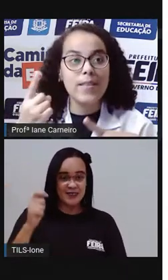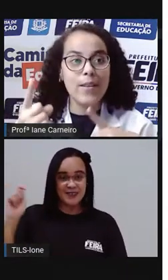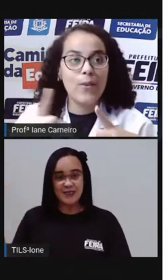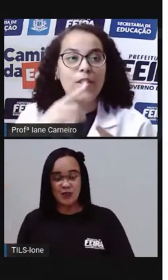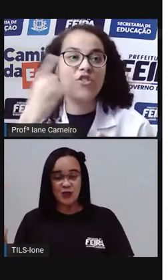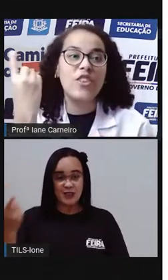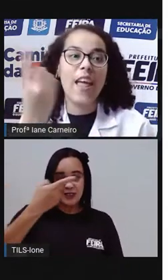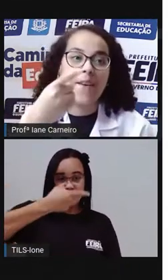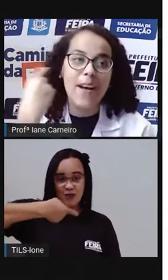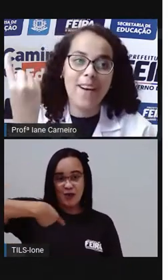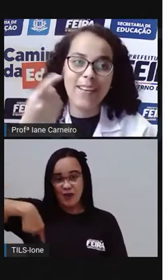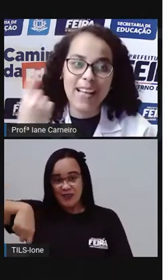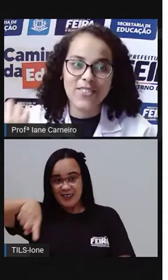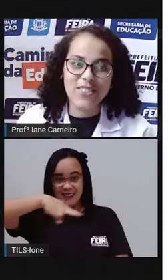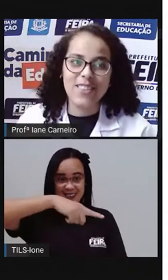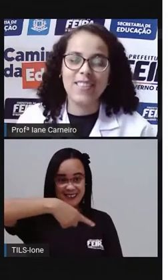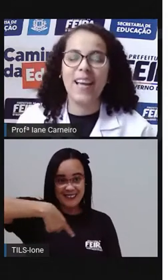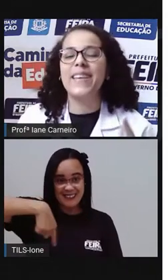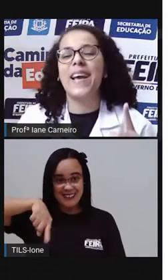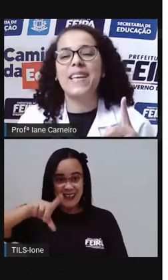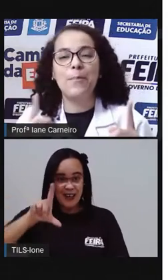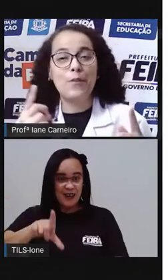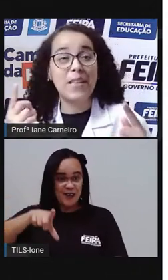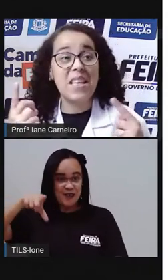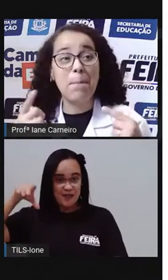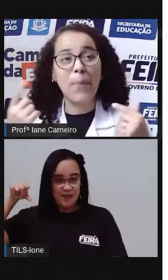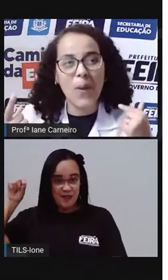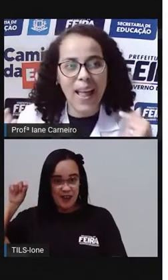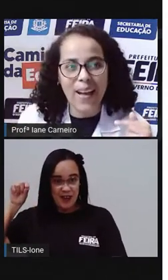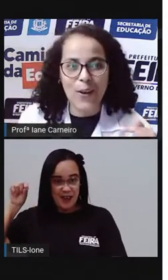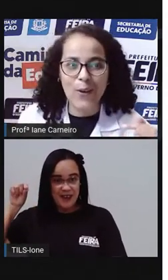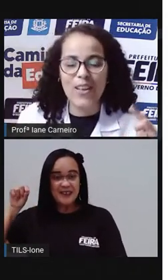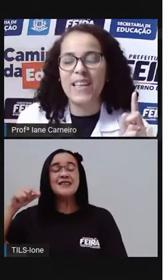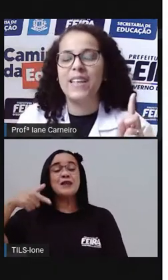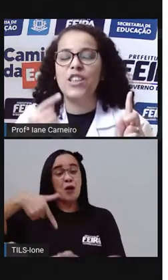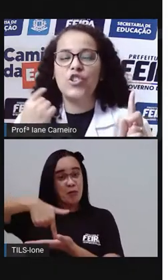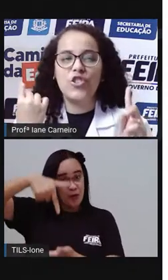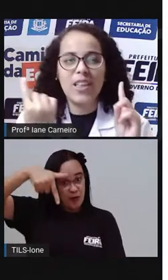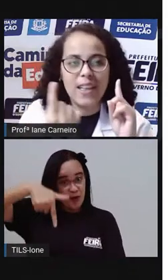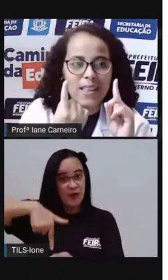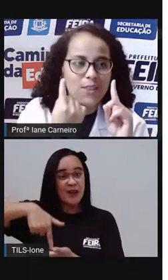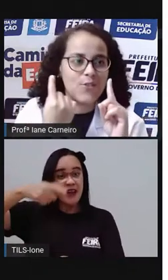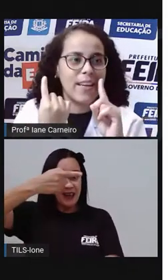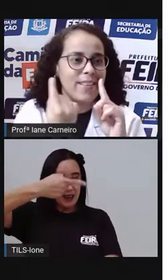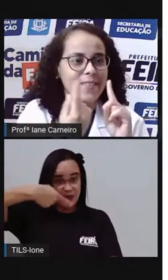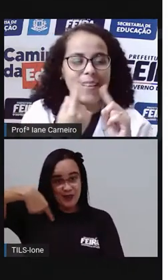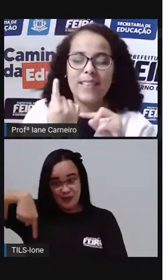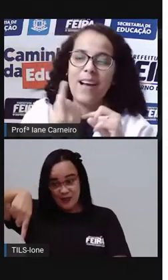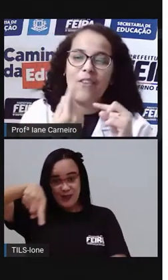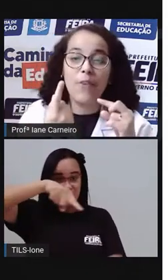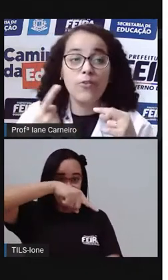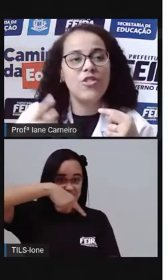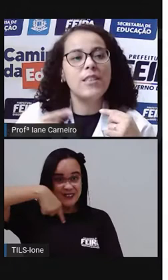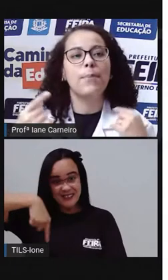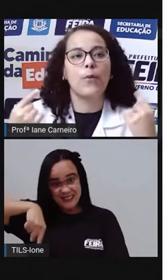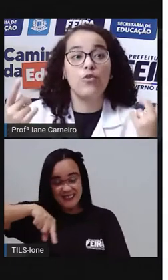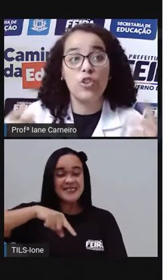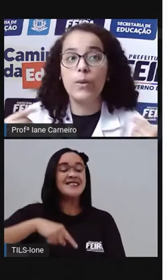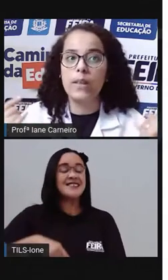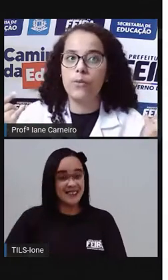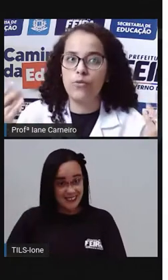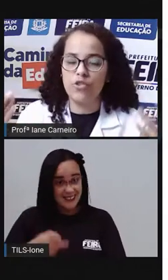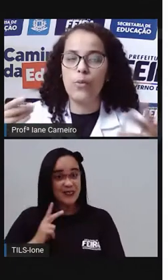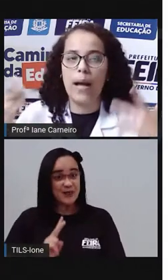Senhoras e senhores, dêem uma rodadinha, e aí a pessoa tem que pular a corda girando, tem que dar uma voltinha,